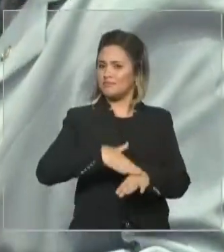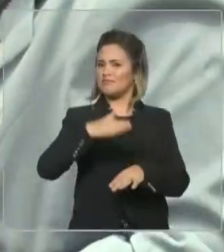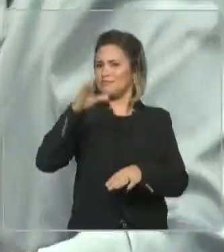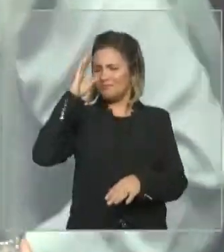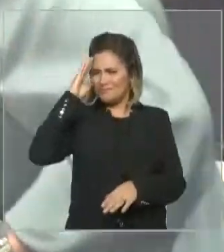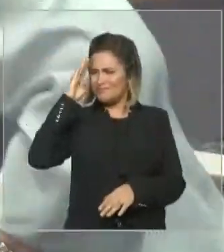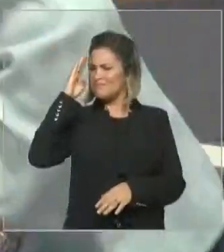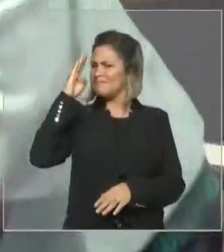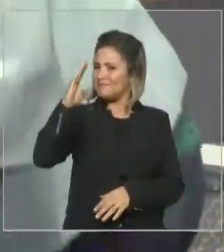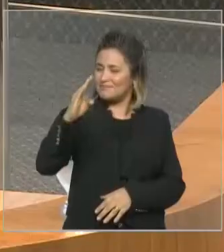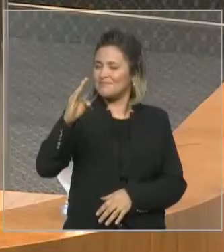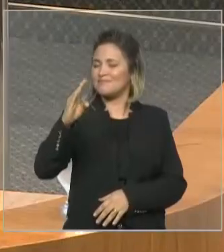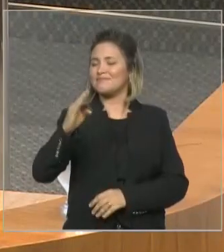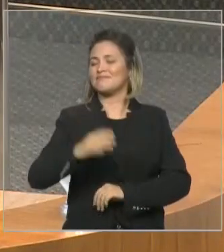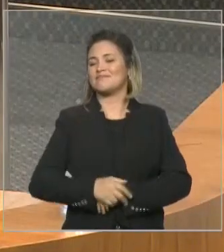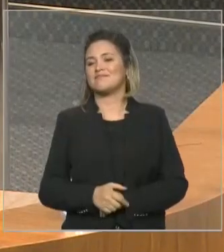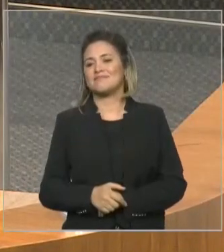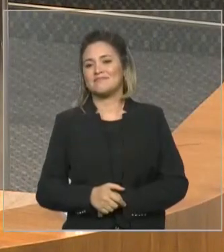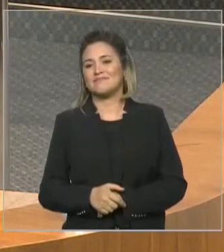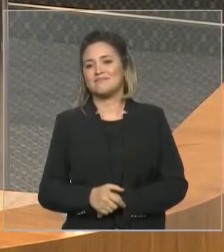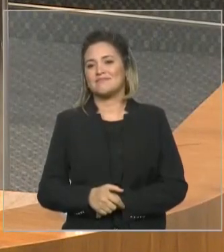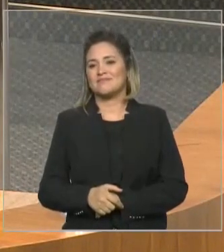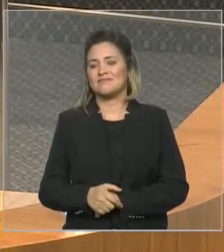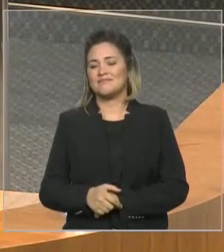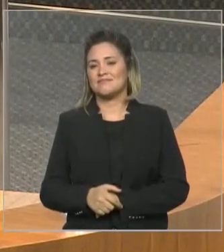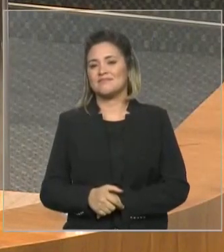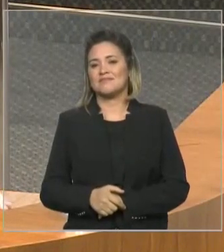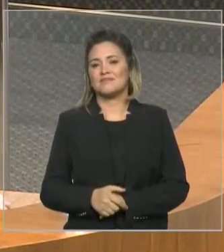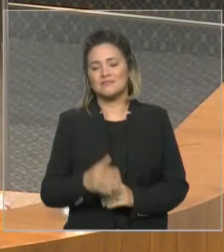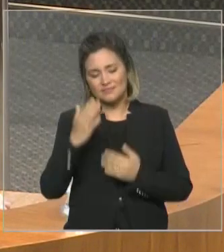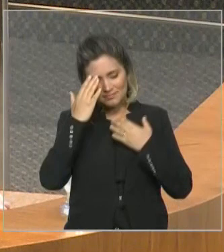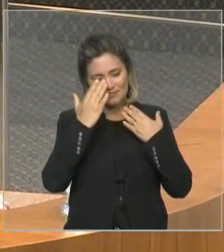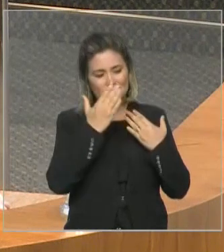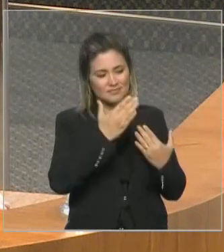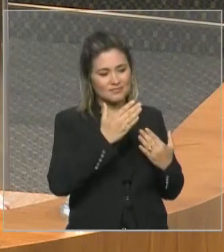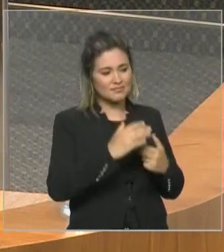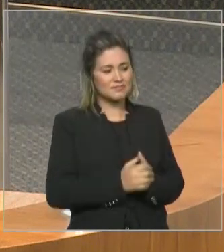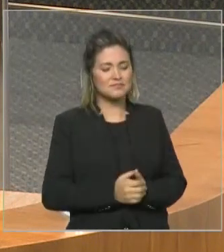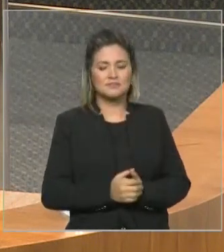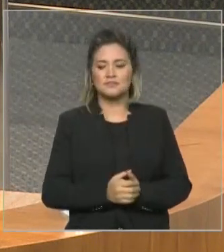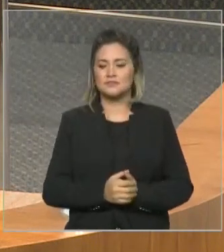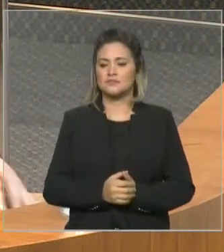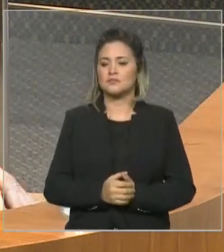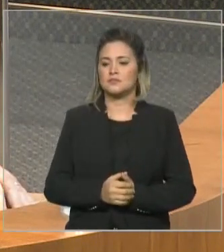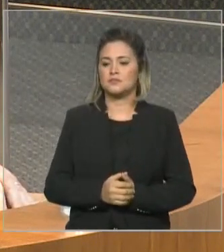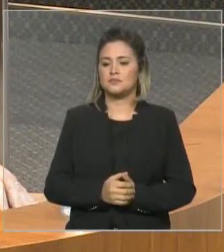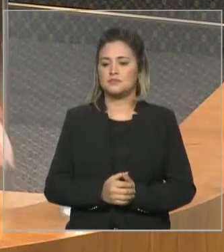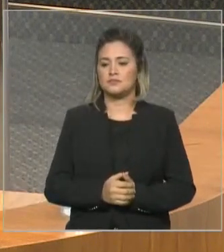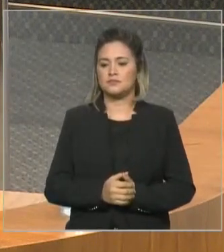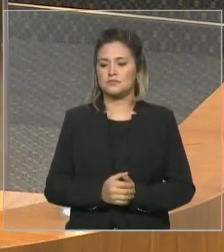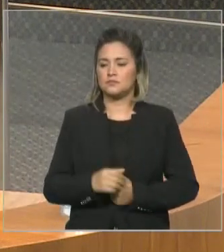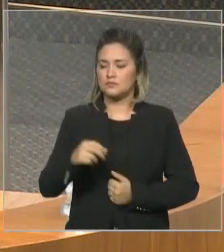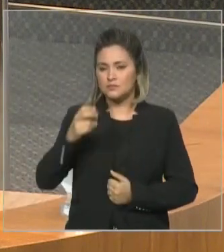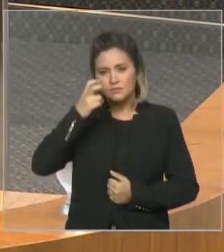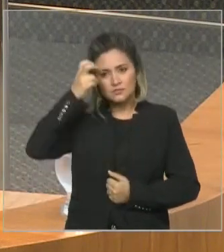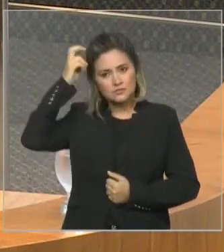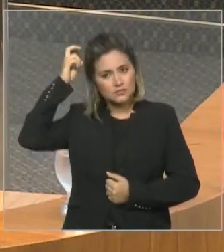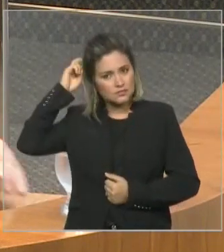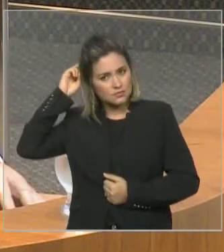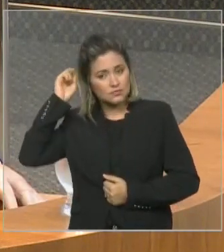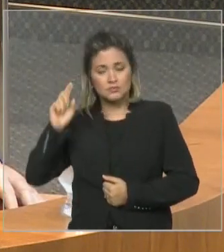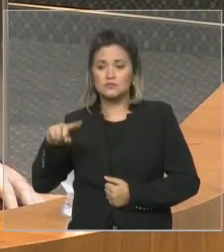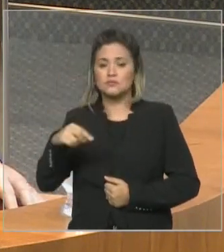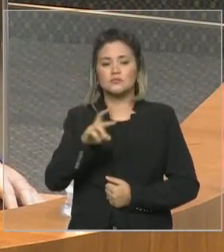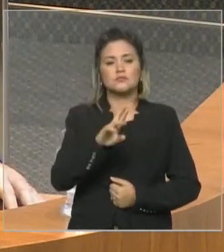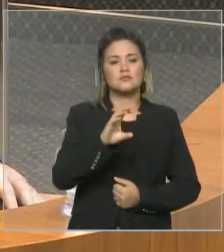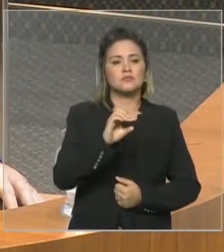deputado. Muito obrigado, deputada Cleide. Deputado Neto Evangelista. Deputado Marcelo, depois o... Deputado Roberto. Só o deputado Neto, depois